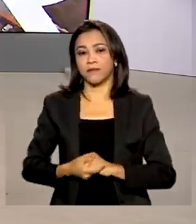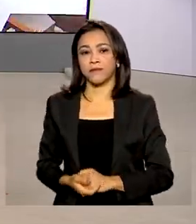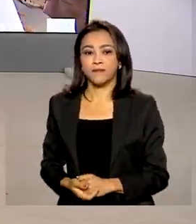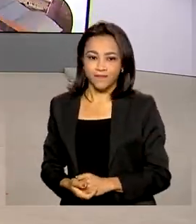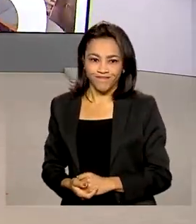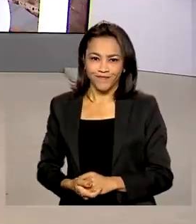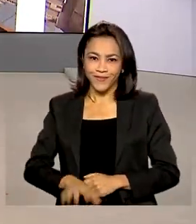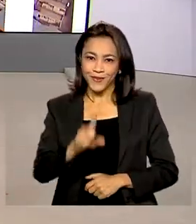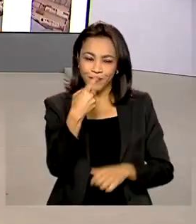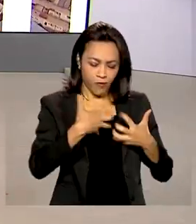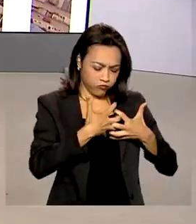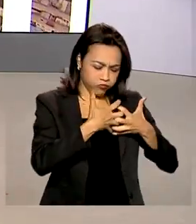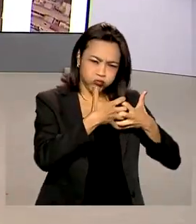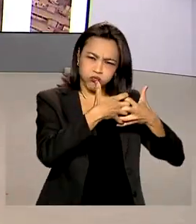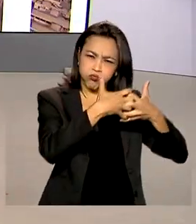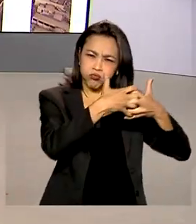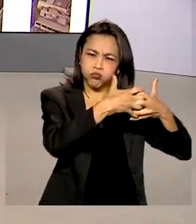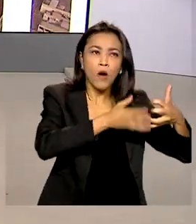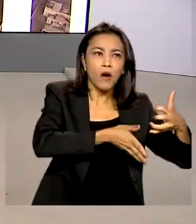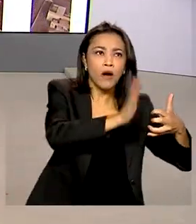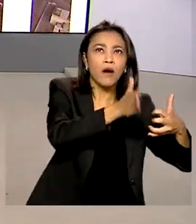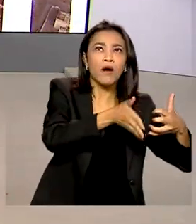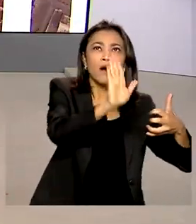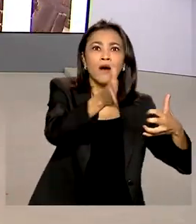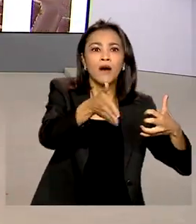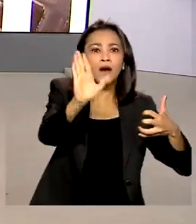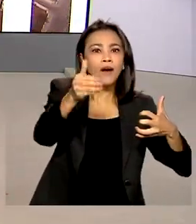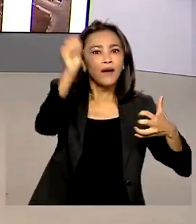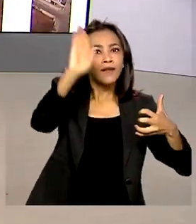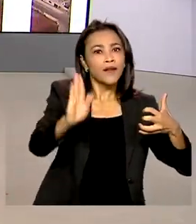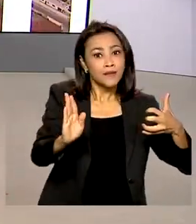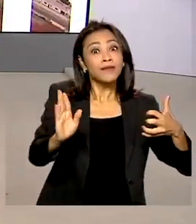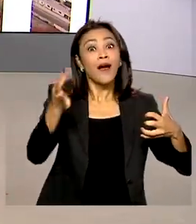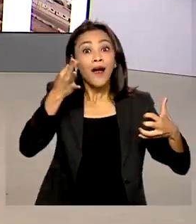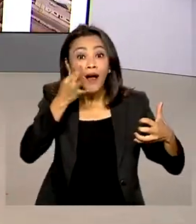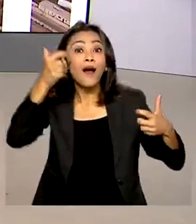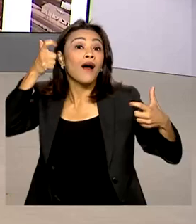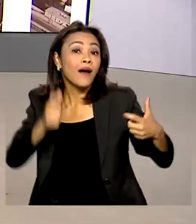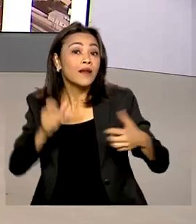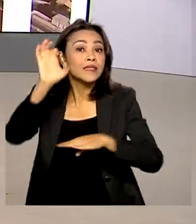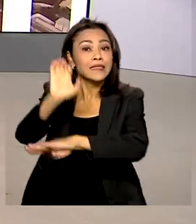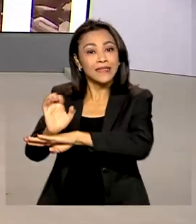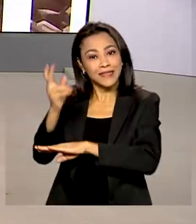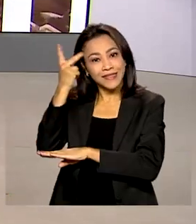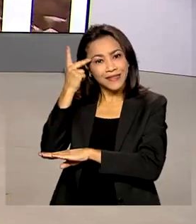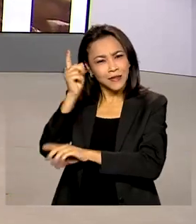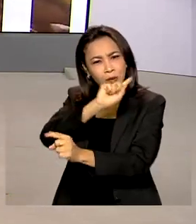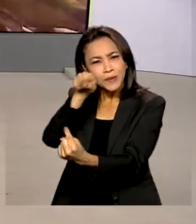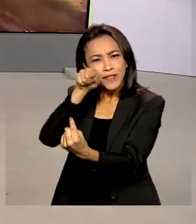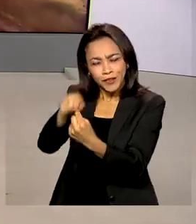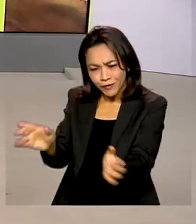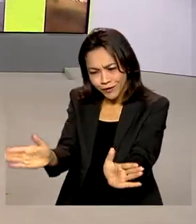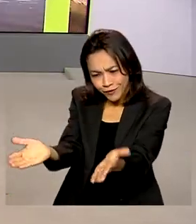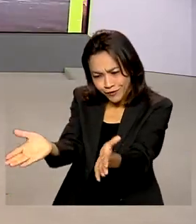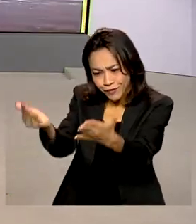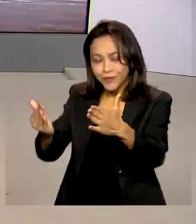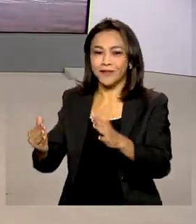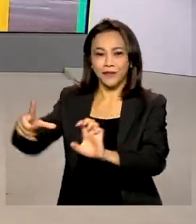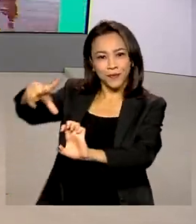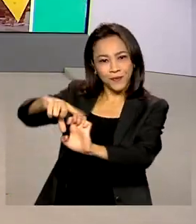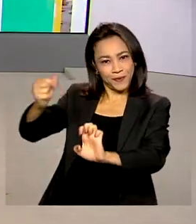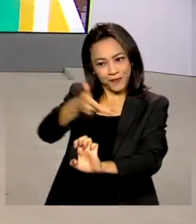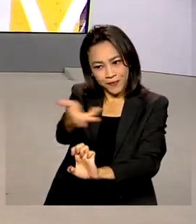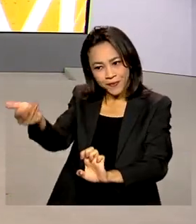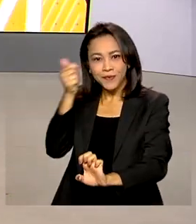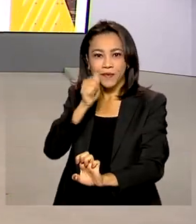Uma carreta que percorre o Brasil está no Circuito Agro em São Paulo, para incentivar o empreendedorismo feminino. Entre as